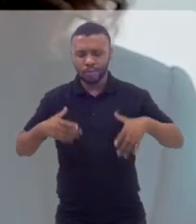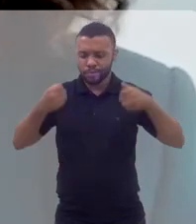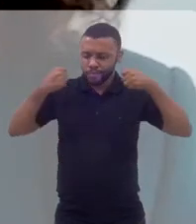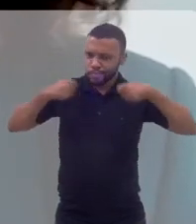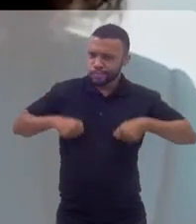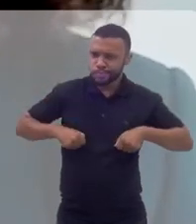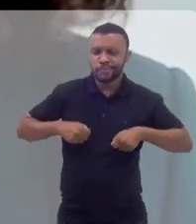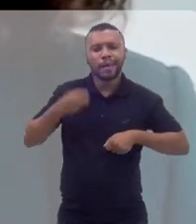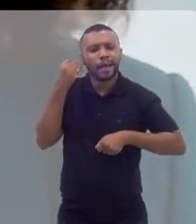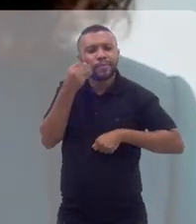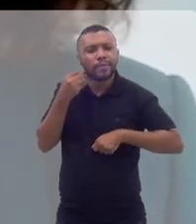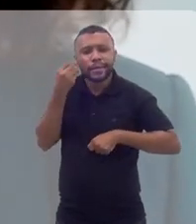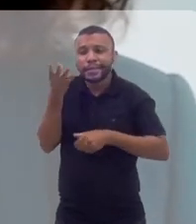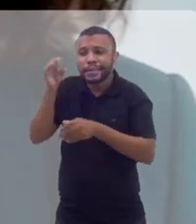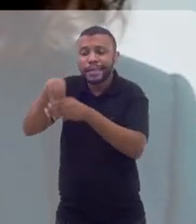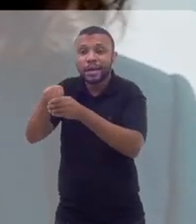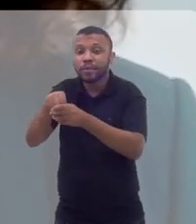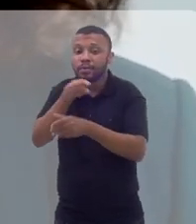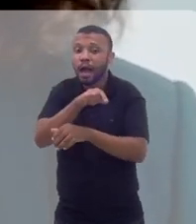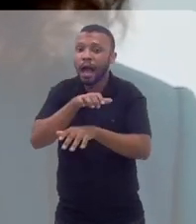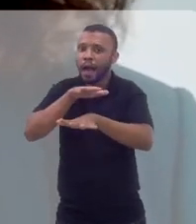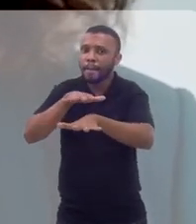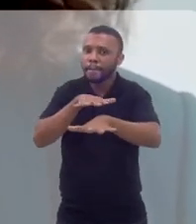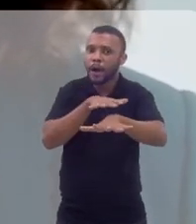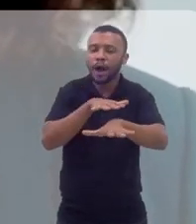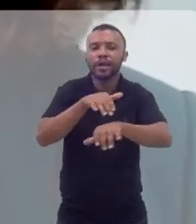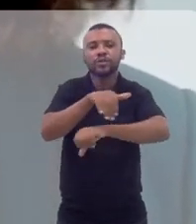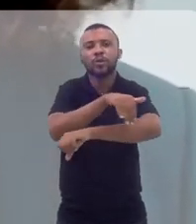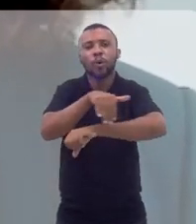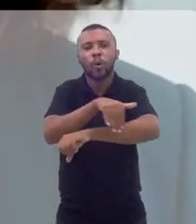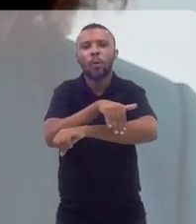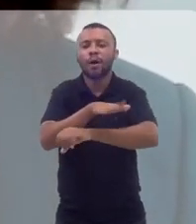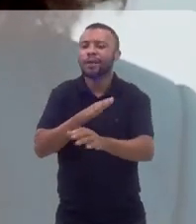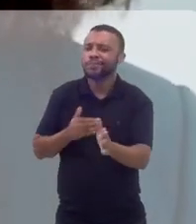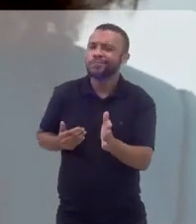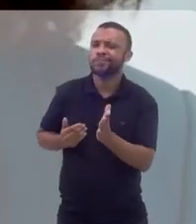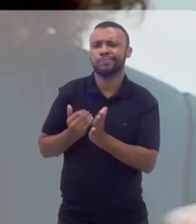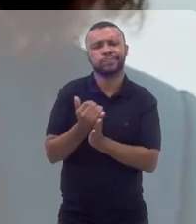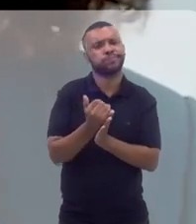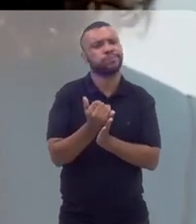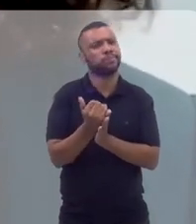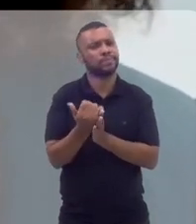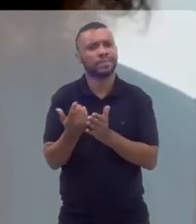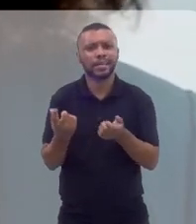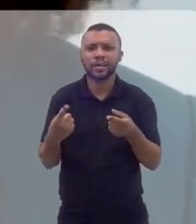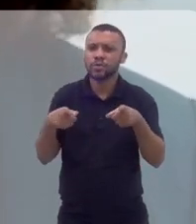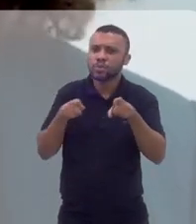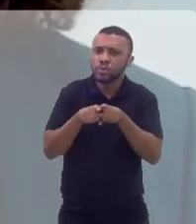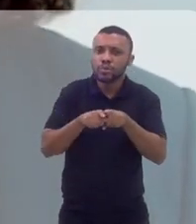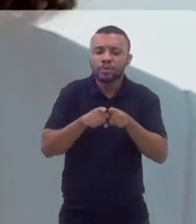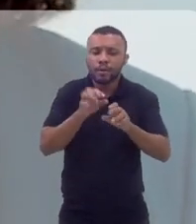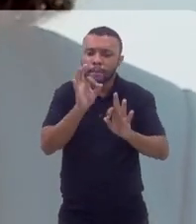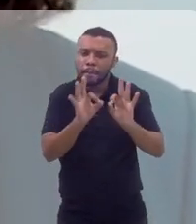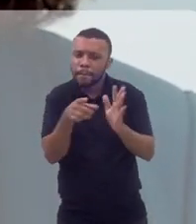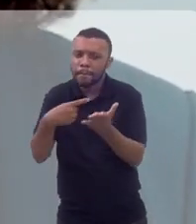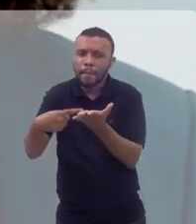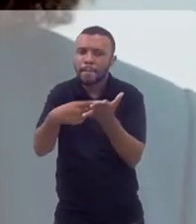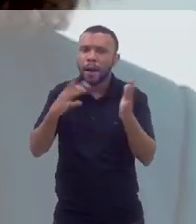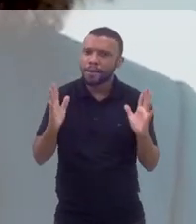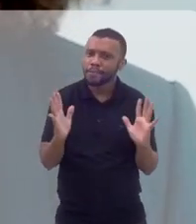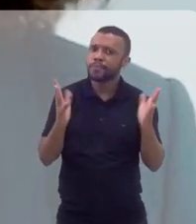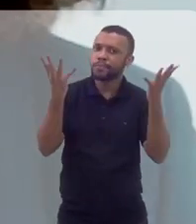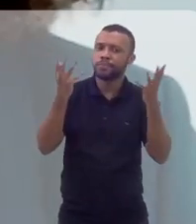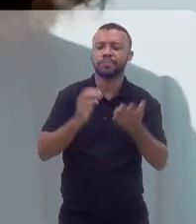dentro, vivendo essa experiência, o carnaval de rua é imersivo. Desde o início, você está ali junto com quem está fazendo o carnaval